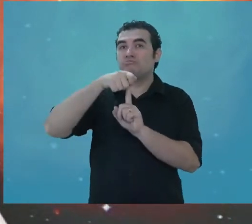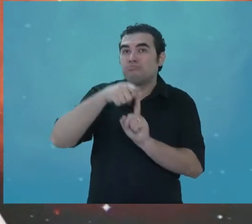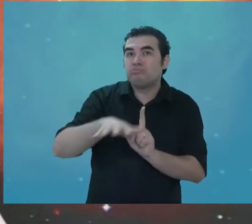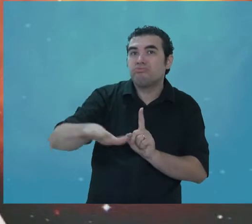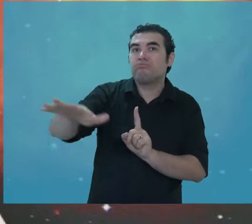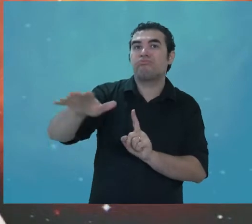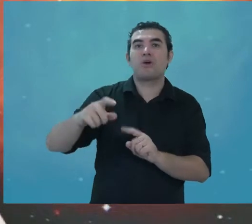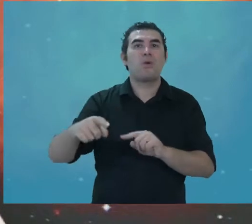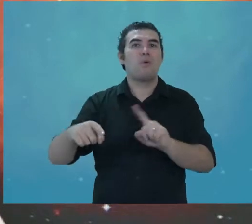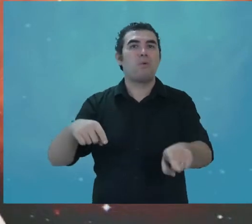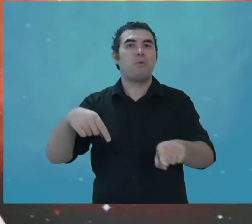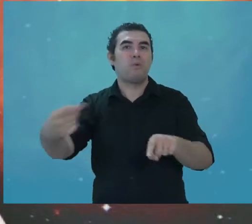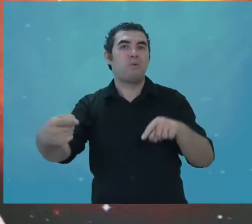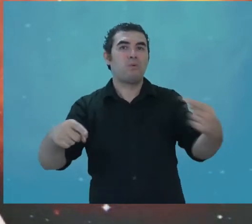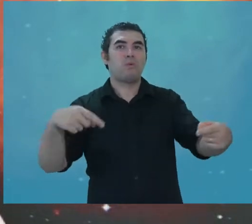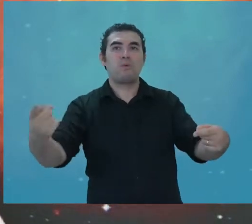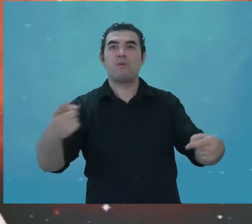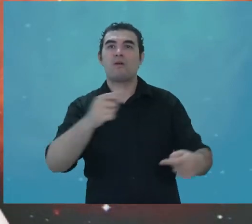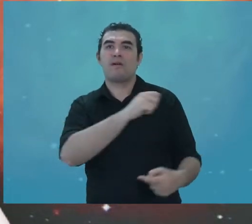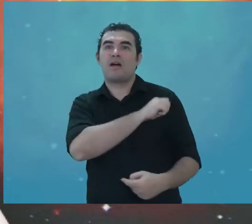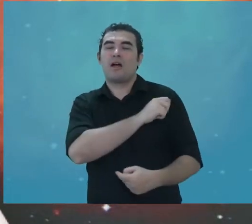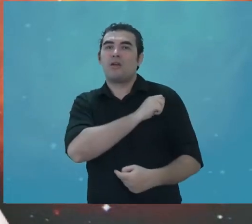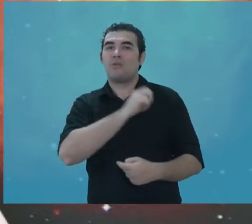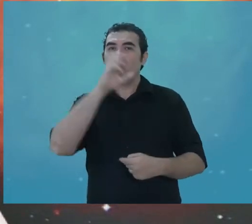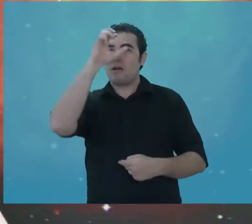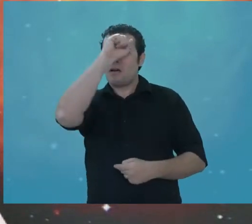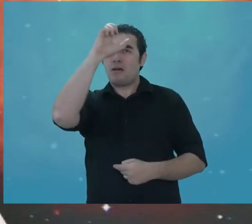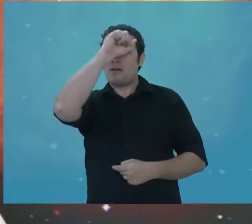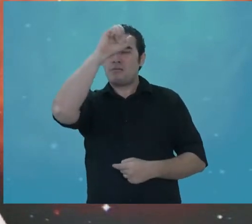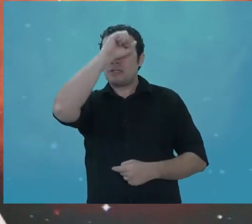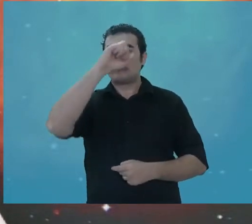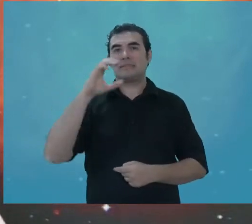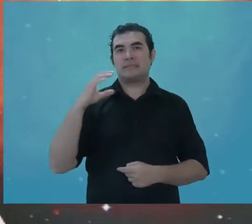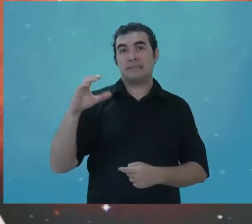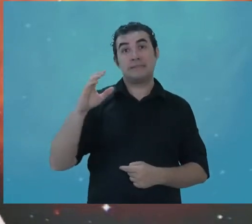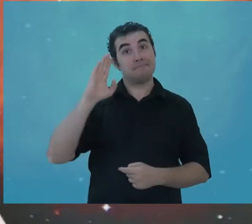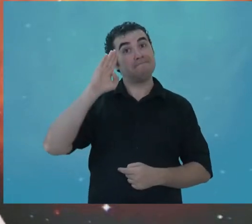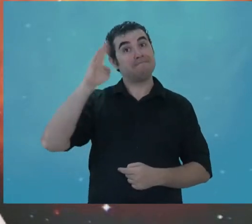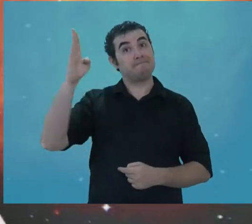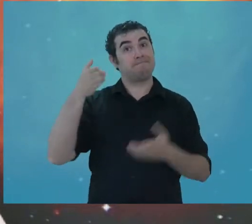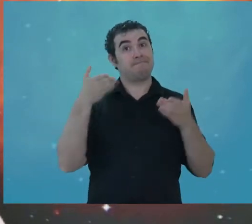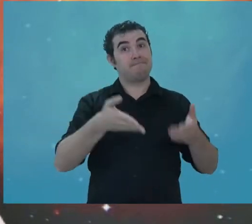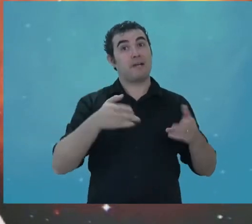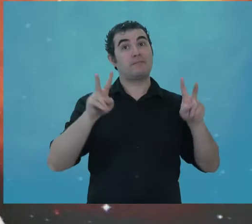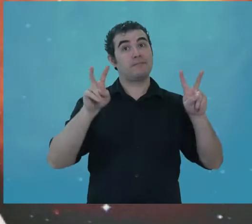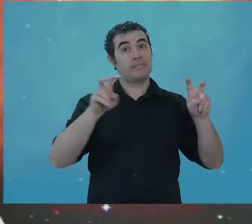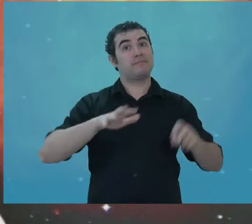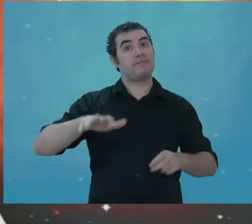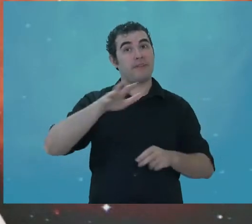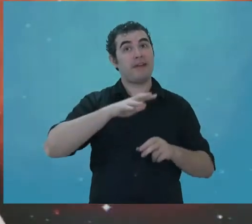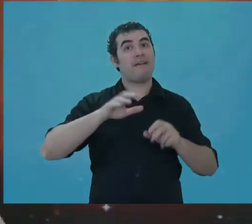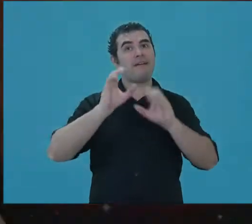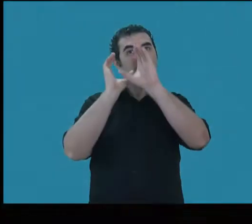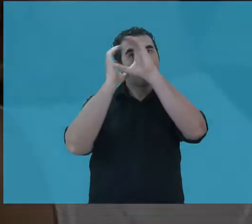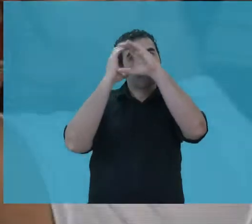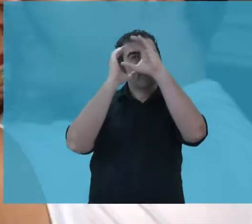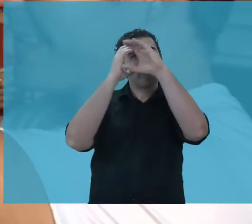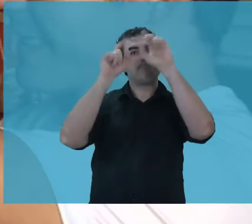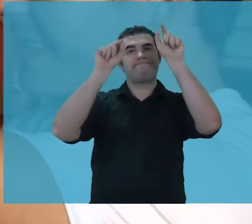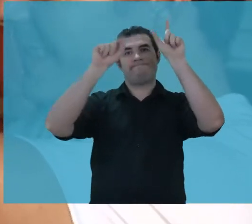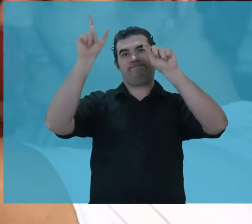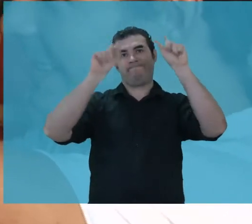olimpíadas, a procurarem ser destaque nas suas escolas. E assim nós divulgamos a ciência e principalmente a astronomia, que é a mãe de todas as ciências.